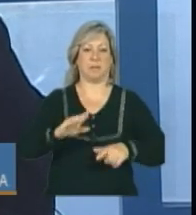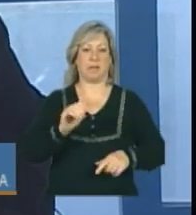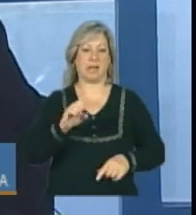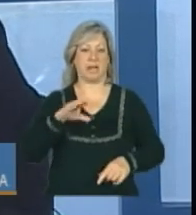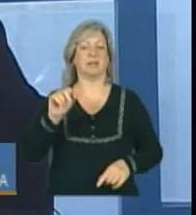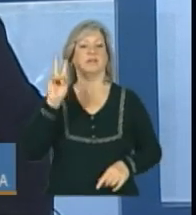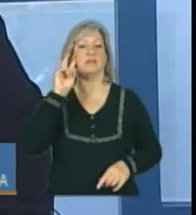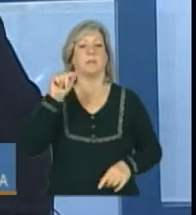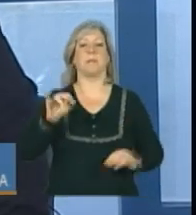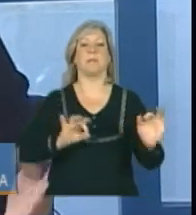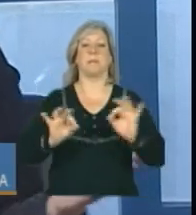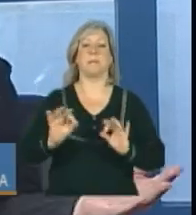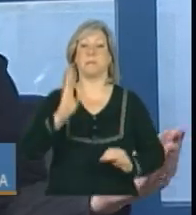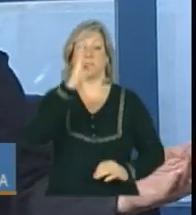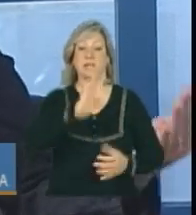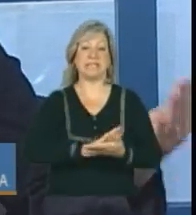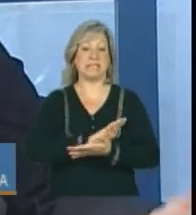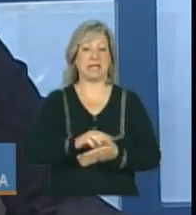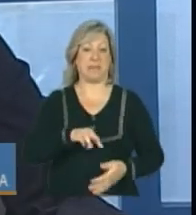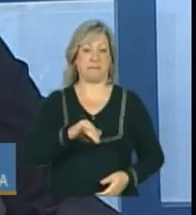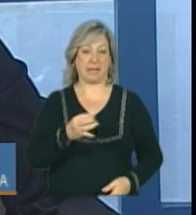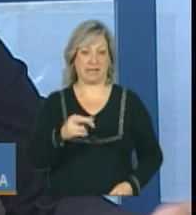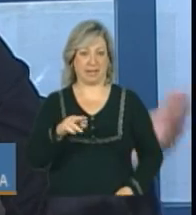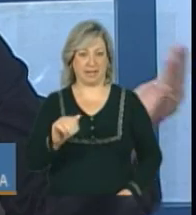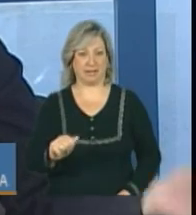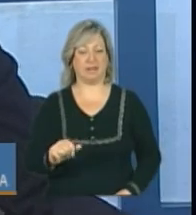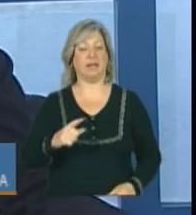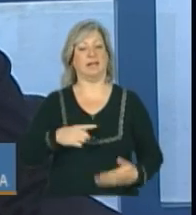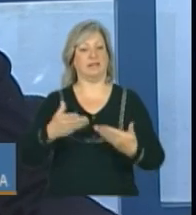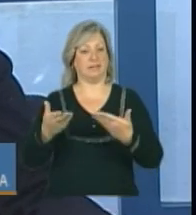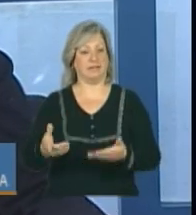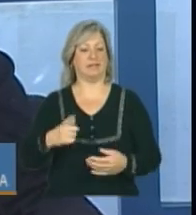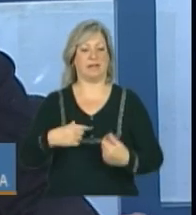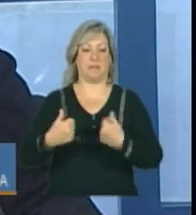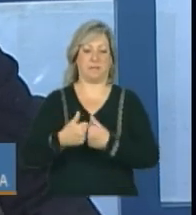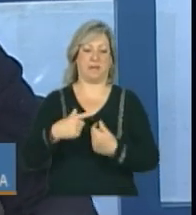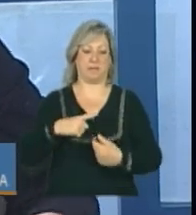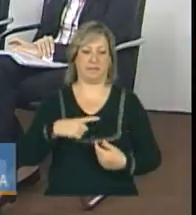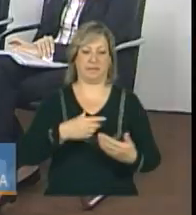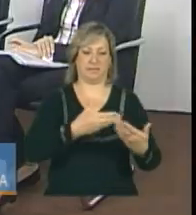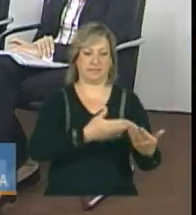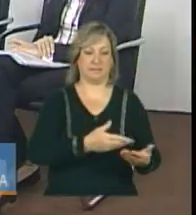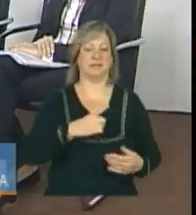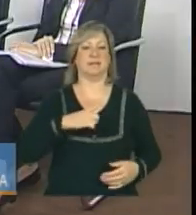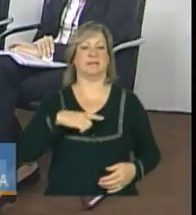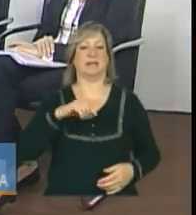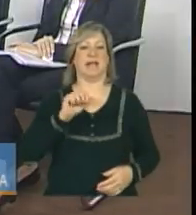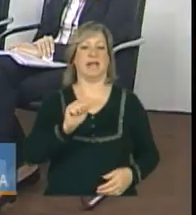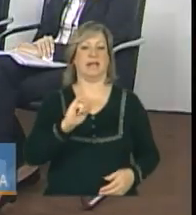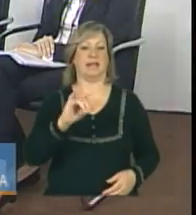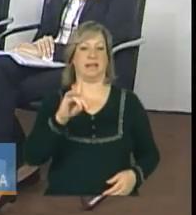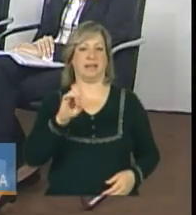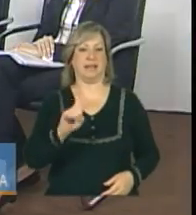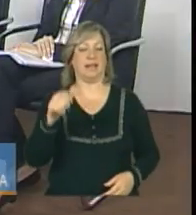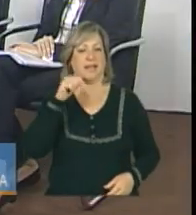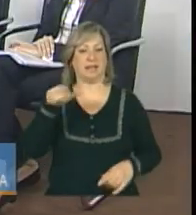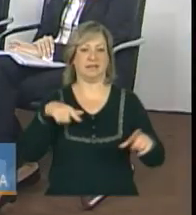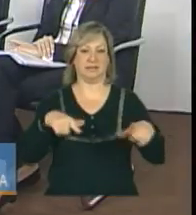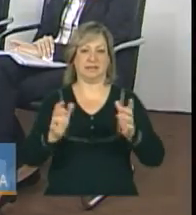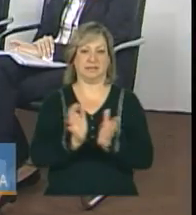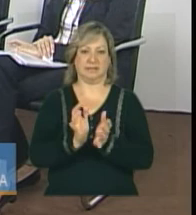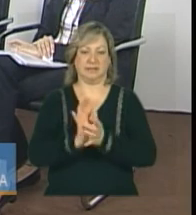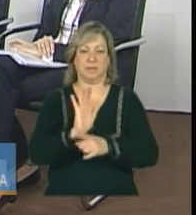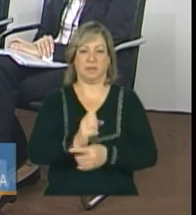sem miséria. Bom, do meu lado, então, a ID Cansado, que volta agora para responder as perguntas, diretora do Departamento de Proteção Social Básica,